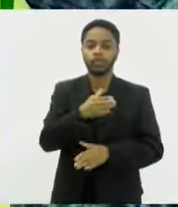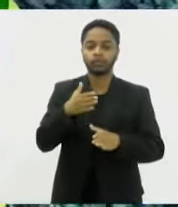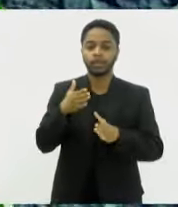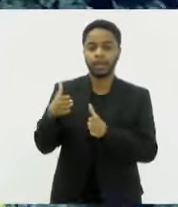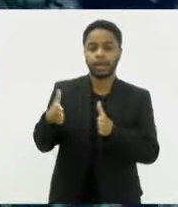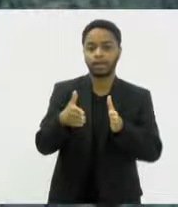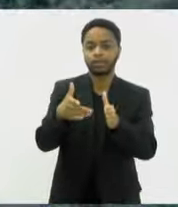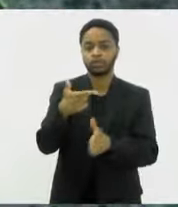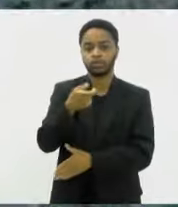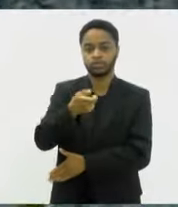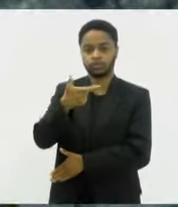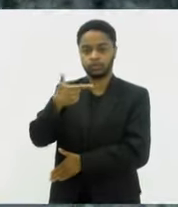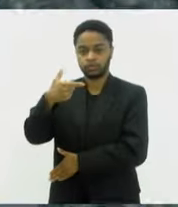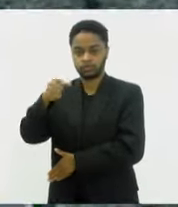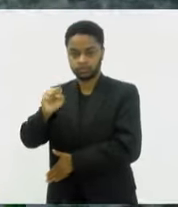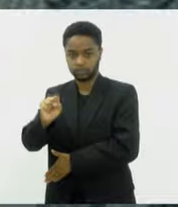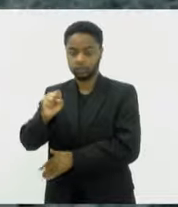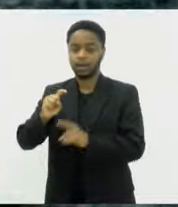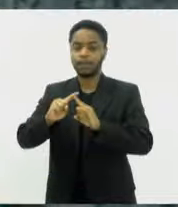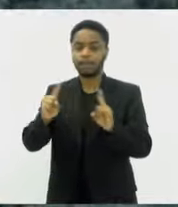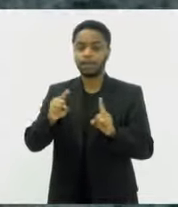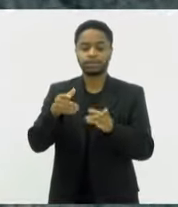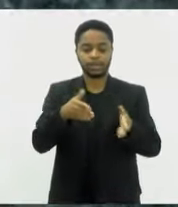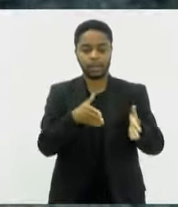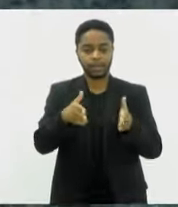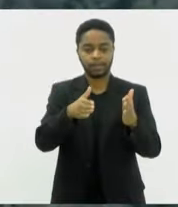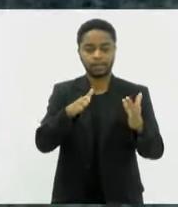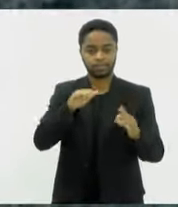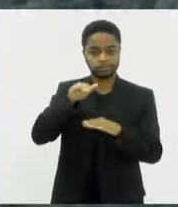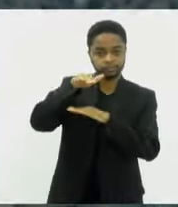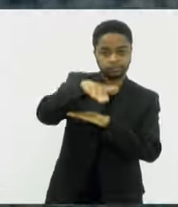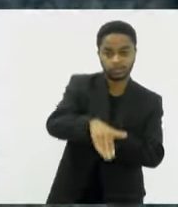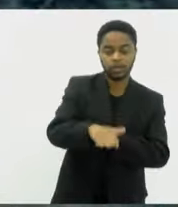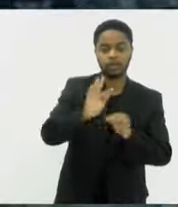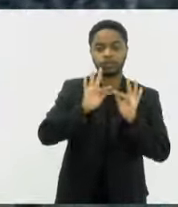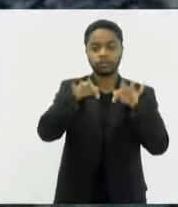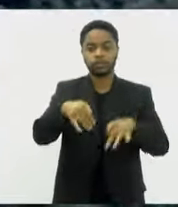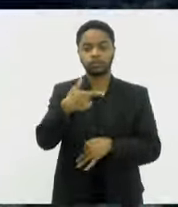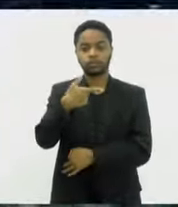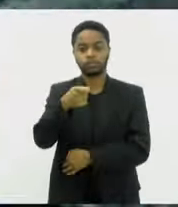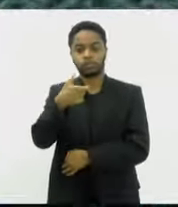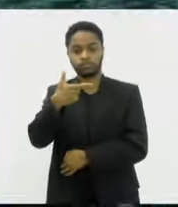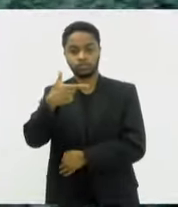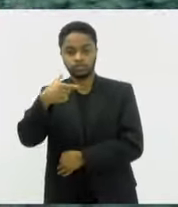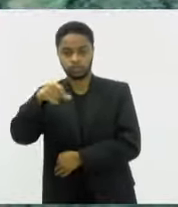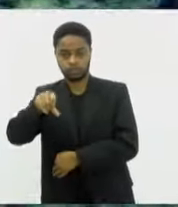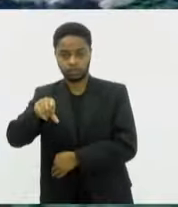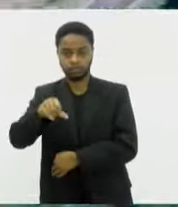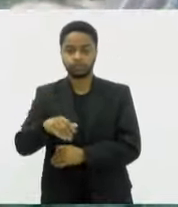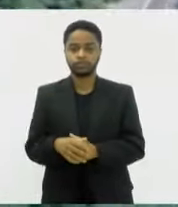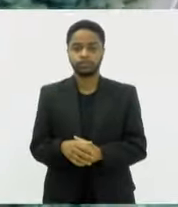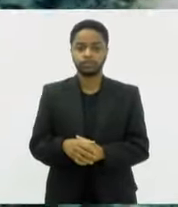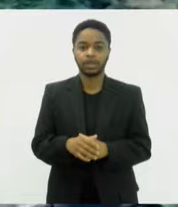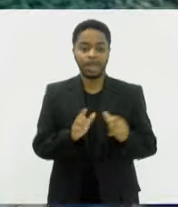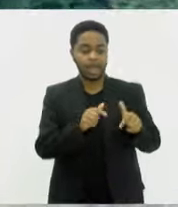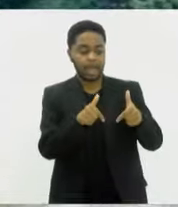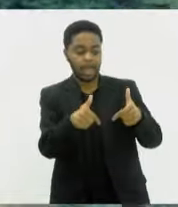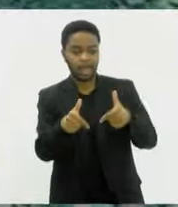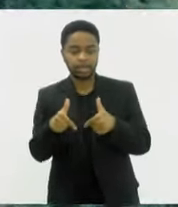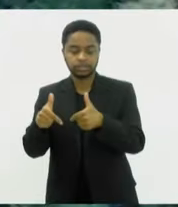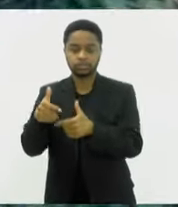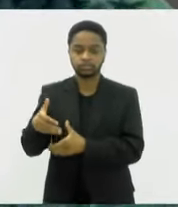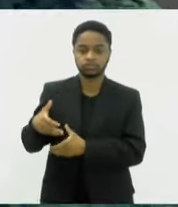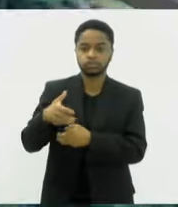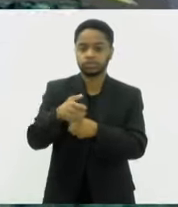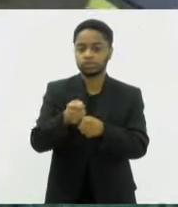2028. Já a pista de descida deverá ser concluída em 2029. O conjunto de intervenções soma um investimento